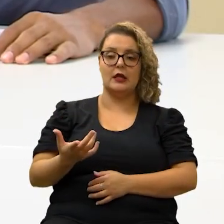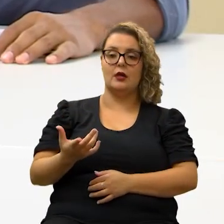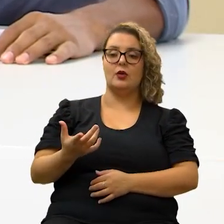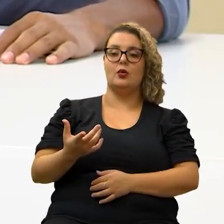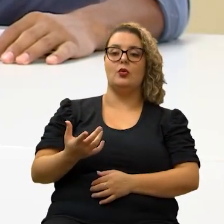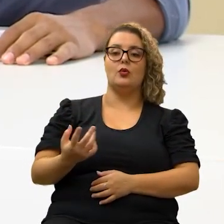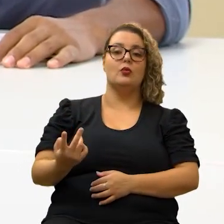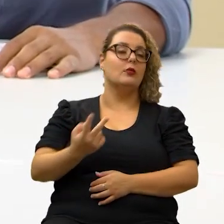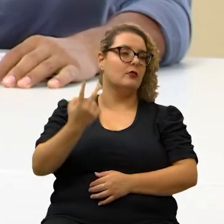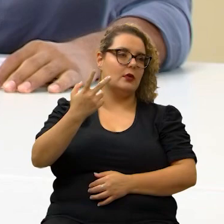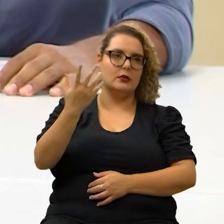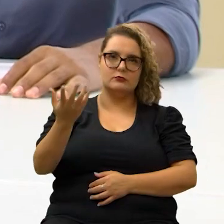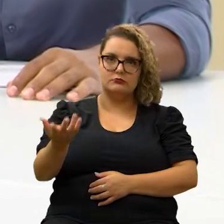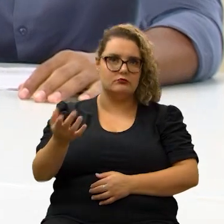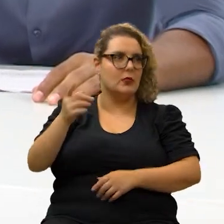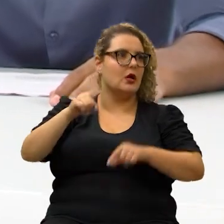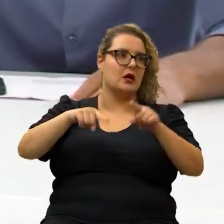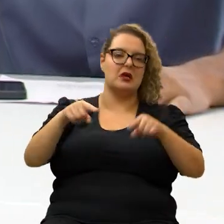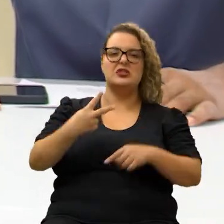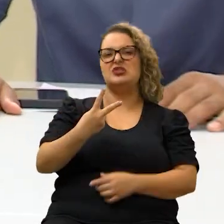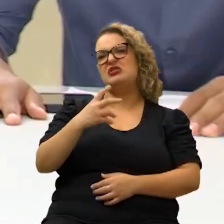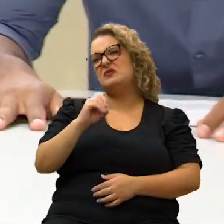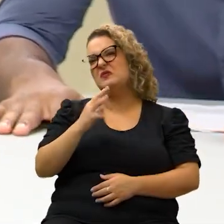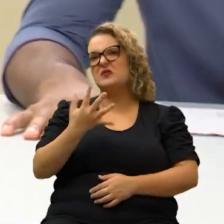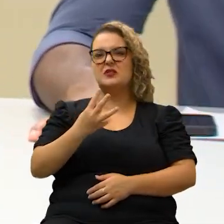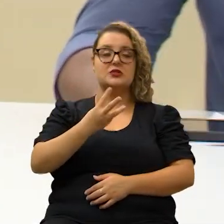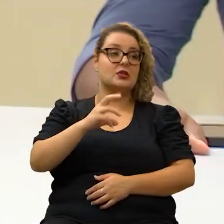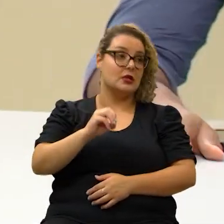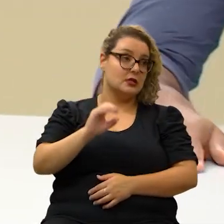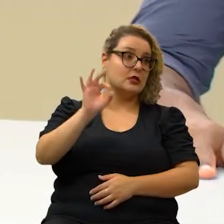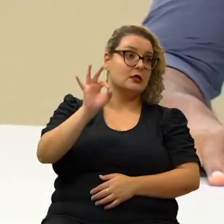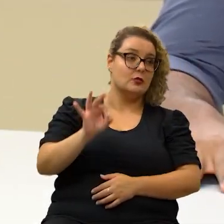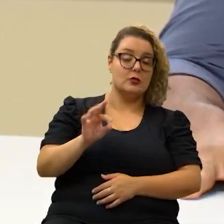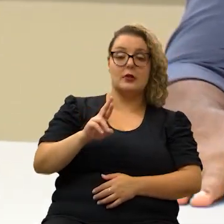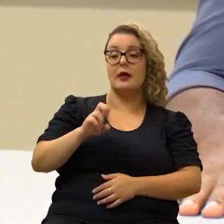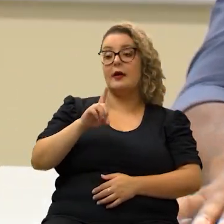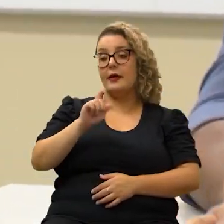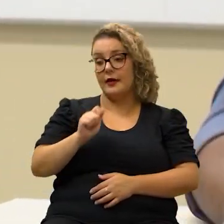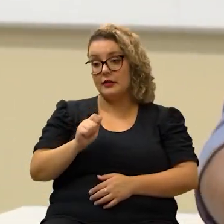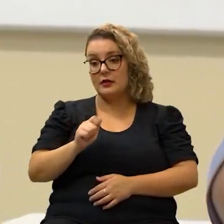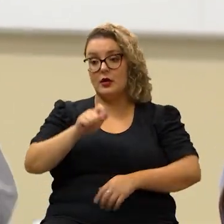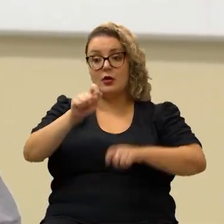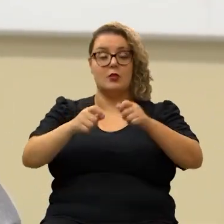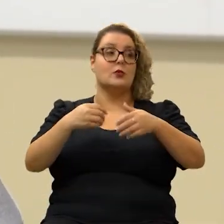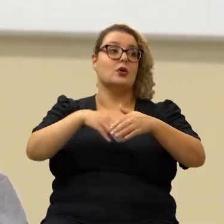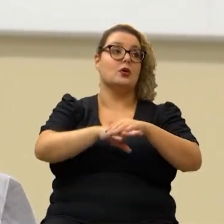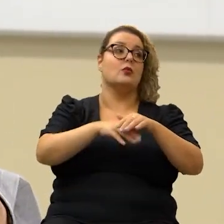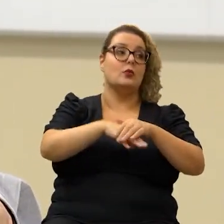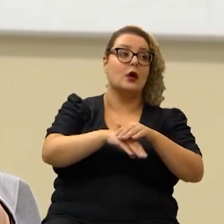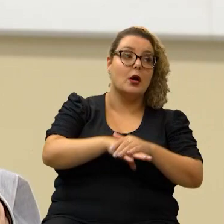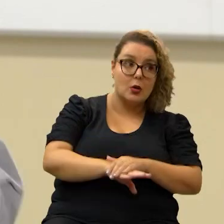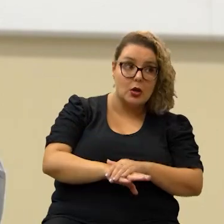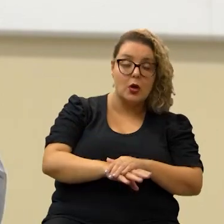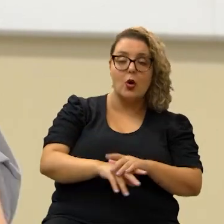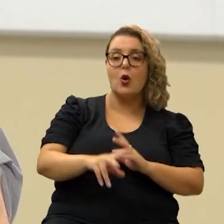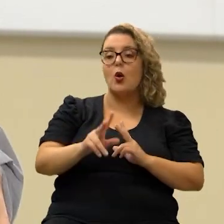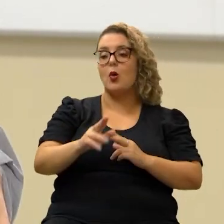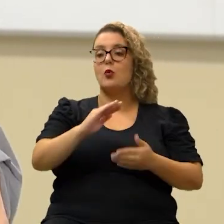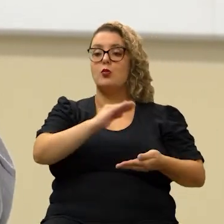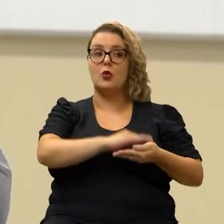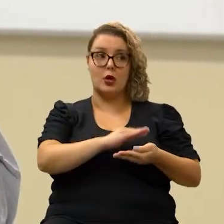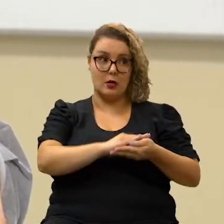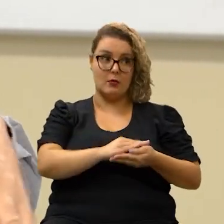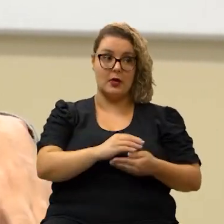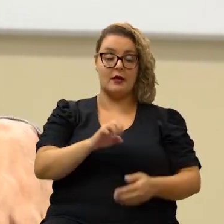previsto um valor aí varia de 20% a 30% da renda para a pessoa ir guardando como uma